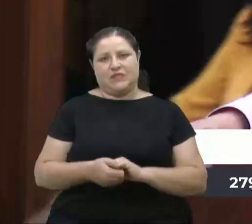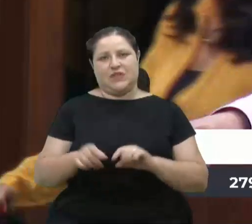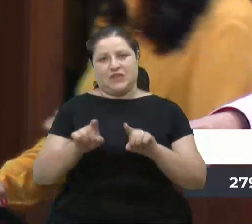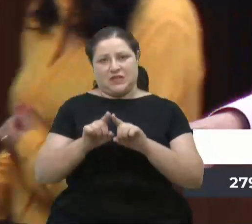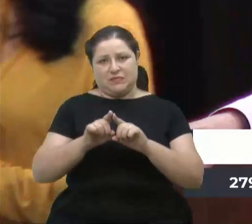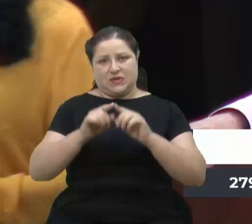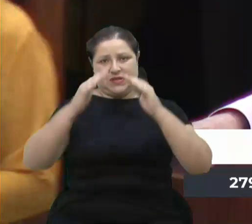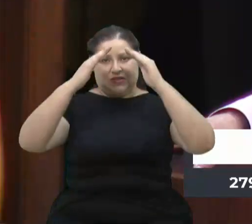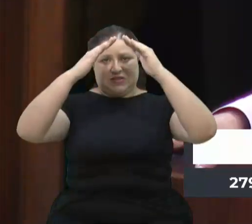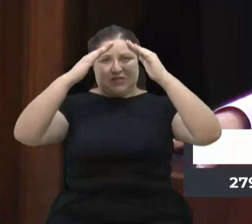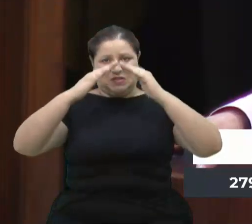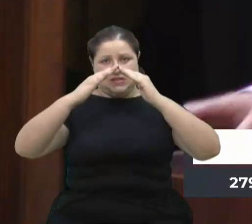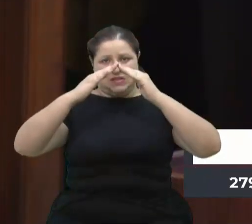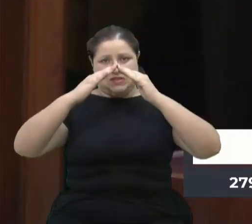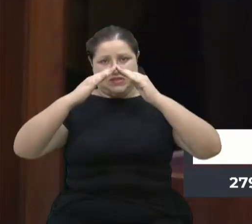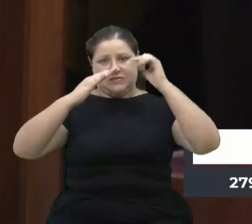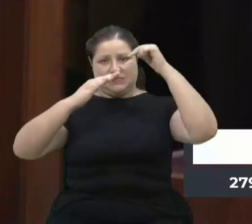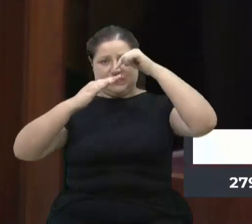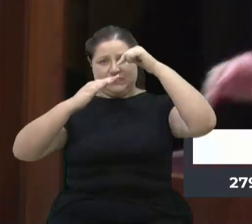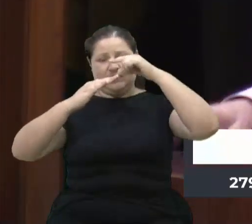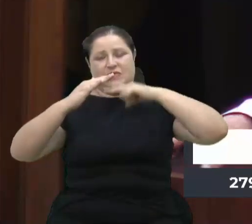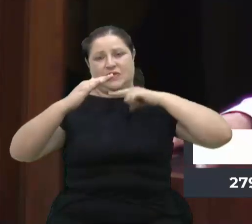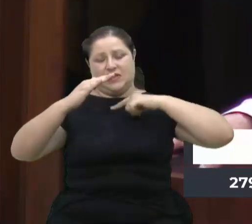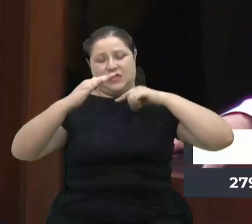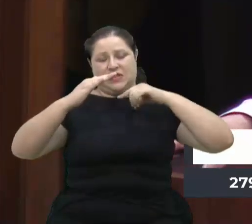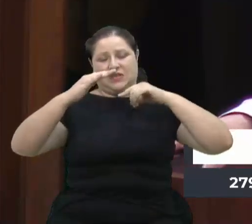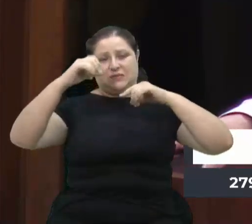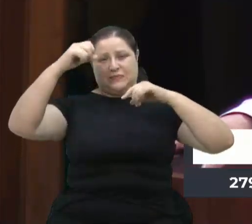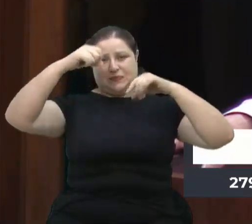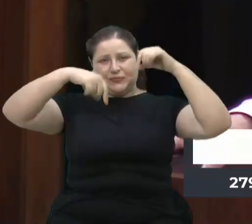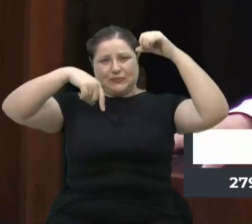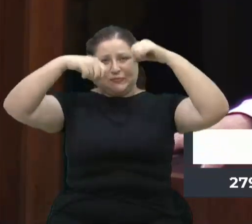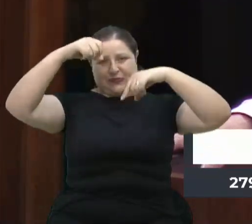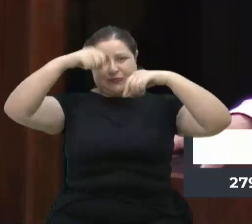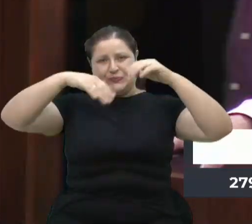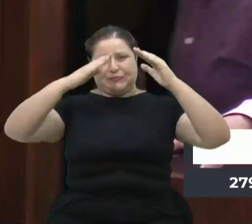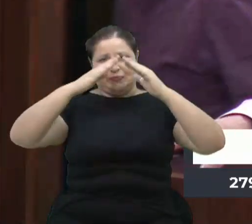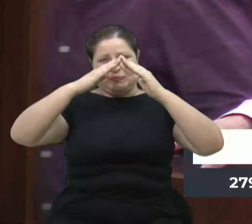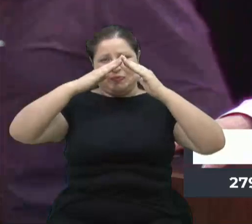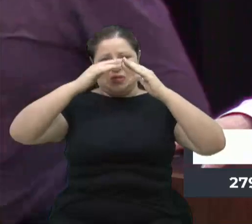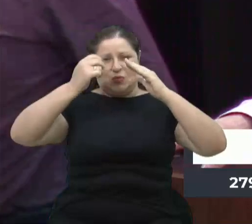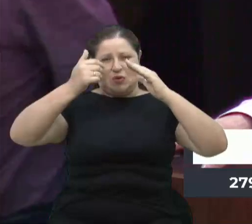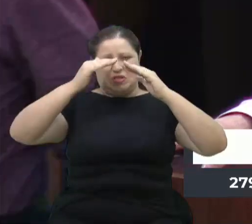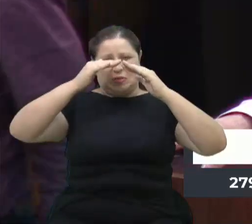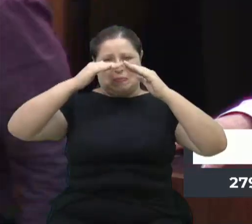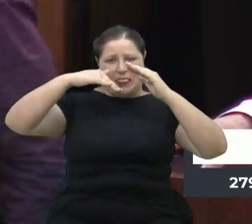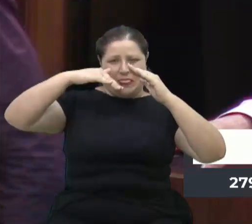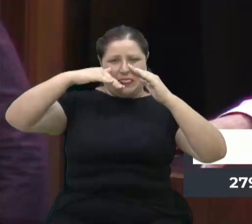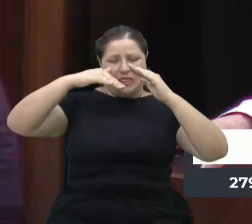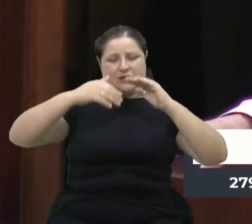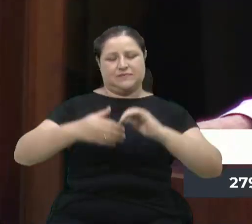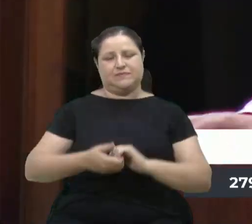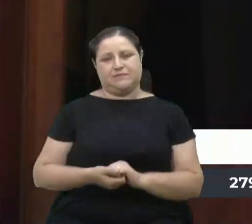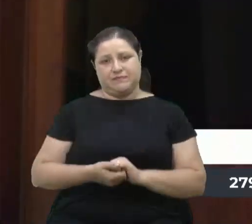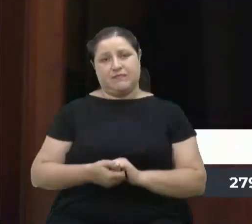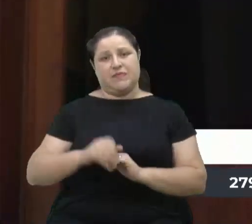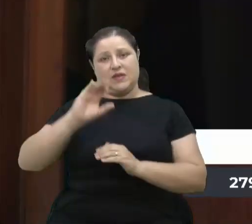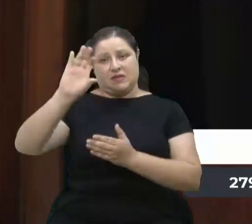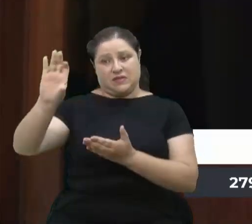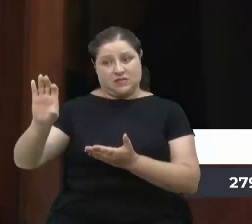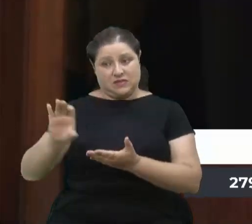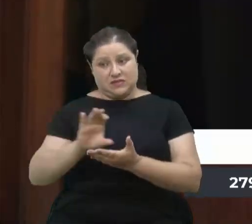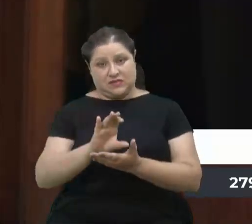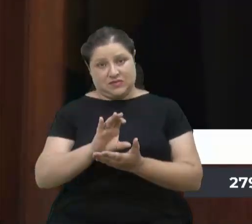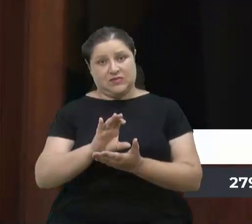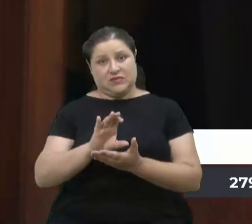da APAI está com problemas de infiltração e também está caindo. Então, essa emenda parlamentar virá